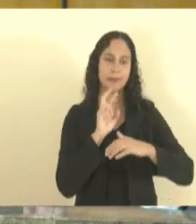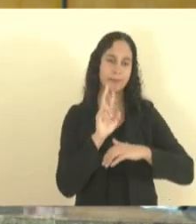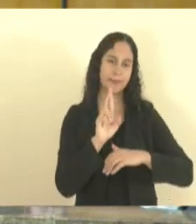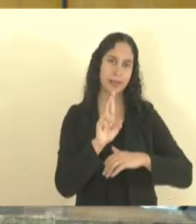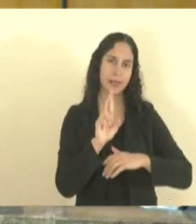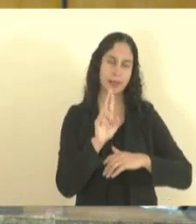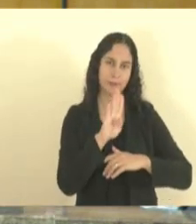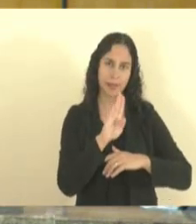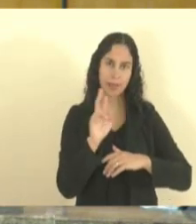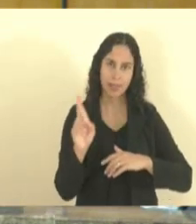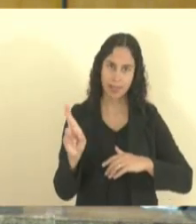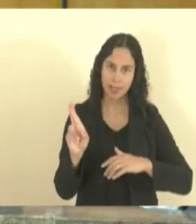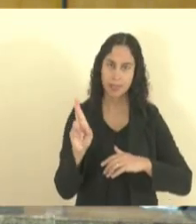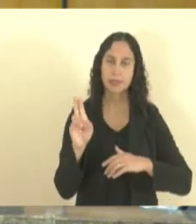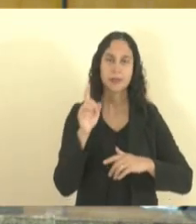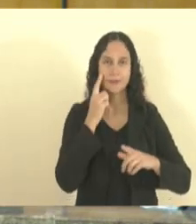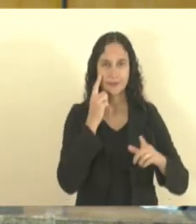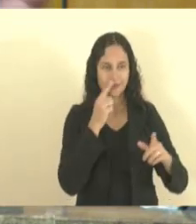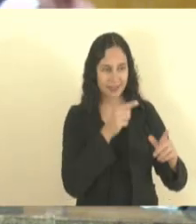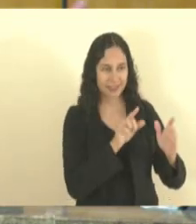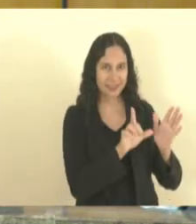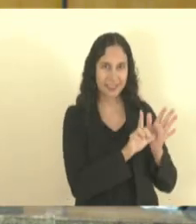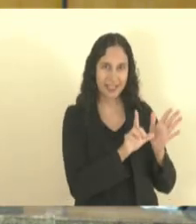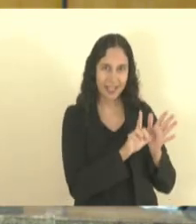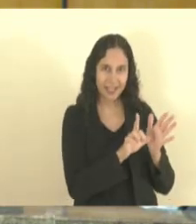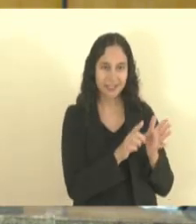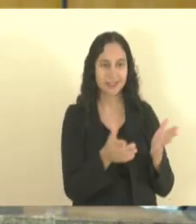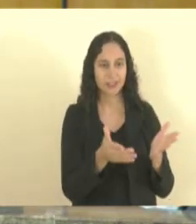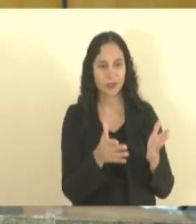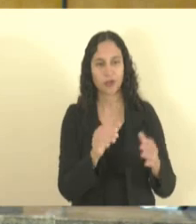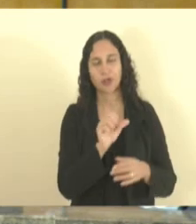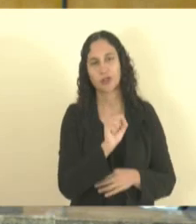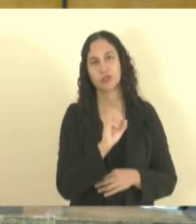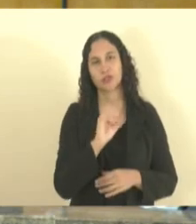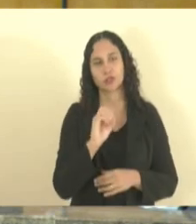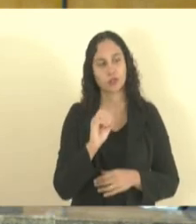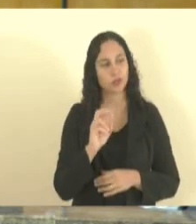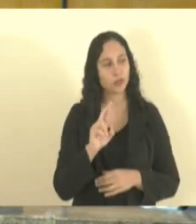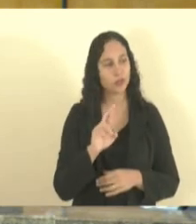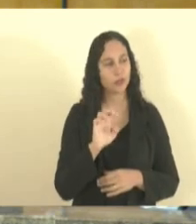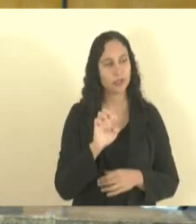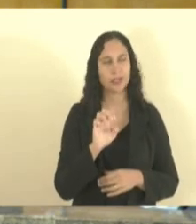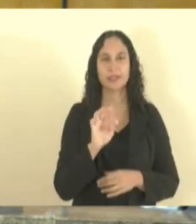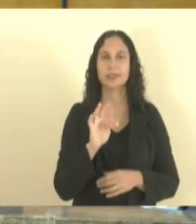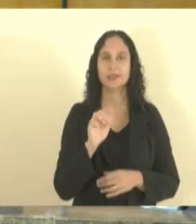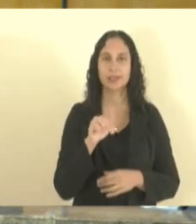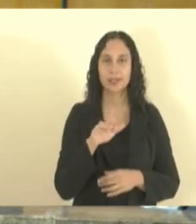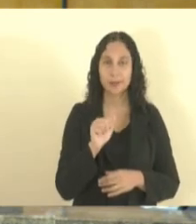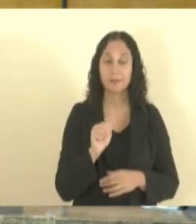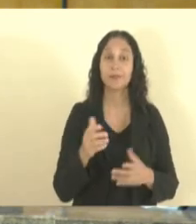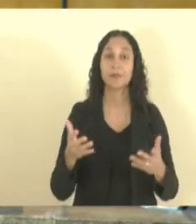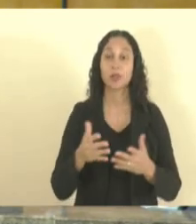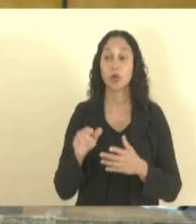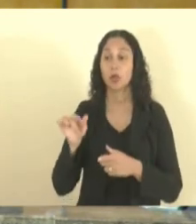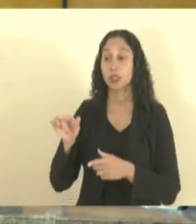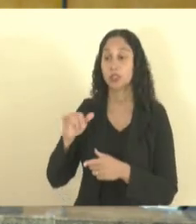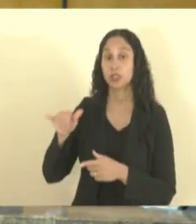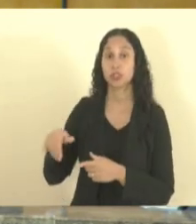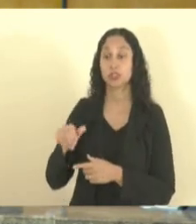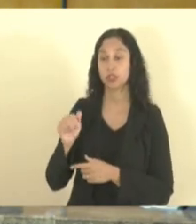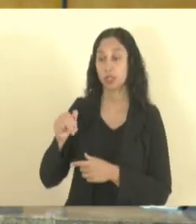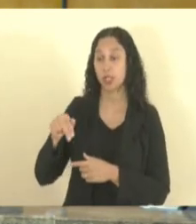é só olhar Linhares e agora mais recente Soretama Jaguaré nós estamos trabalhando a criação de um polo empresarial que já está